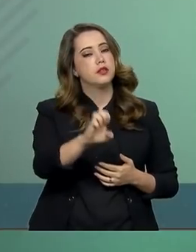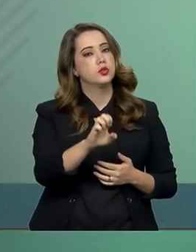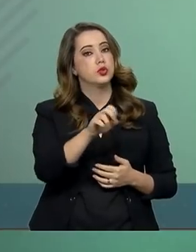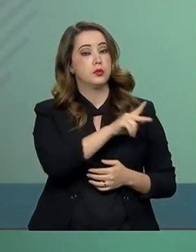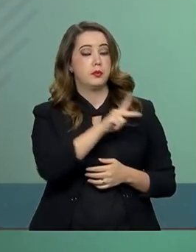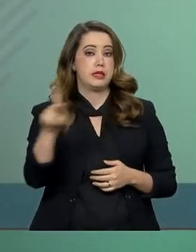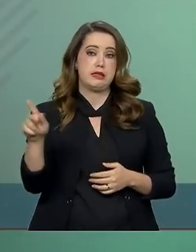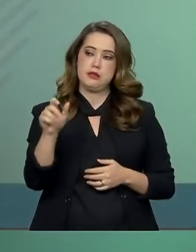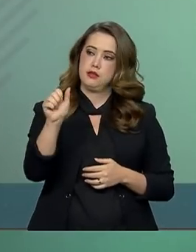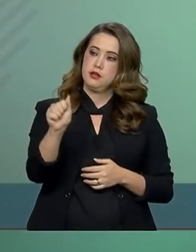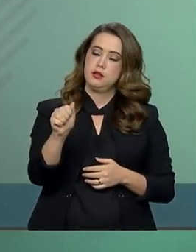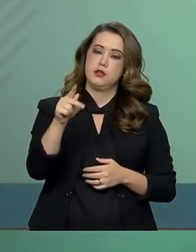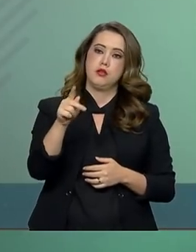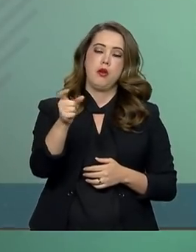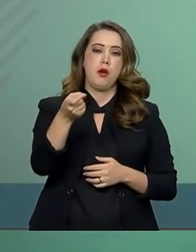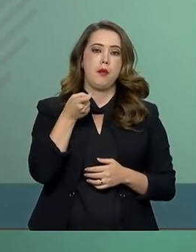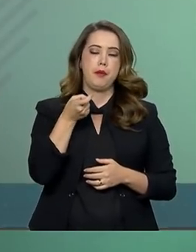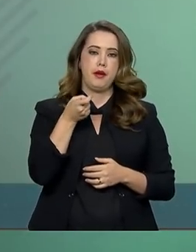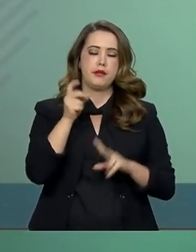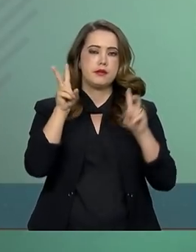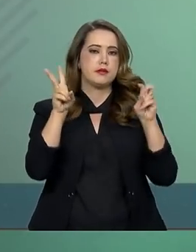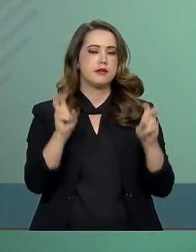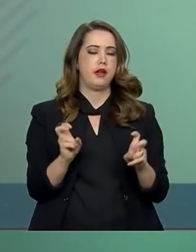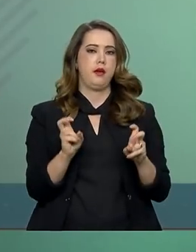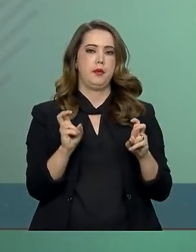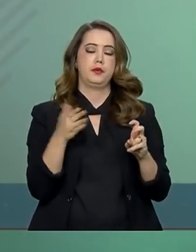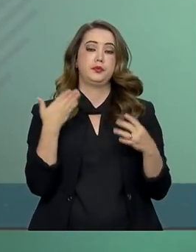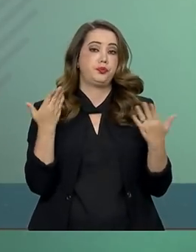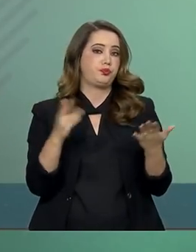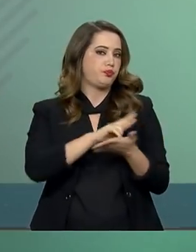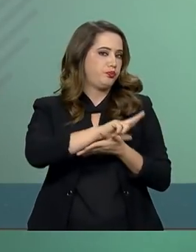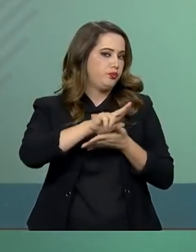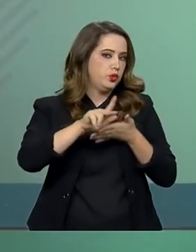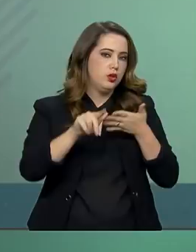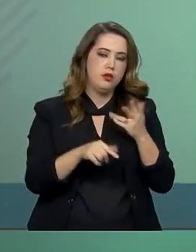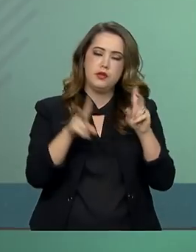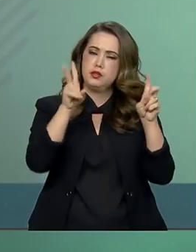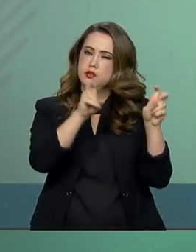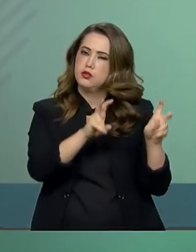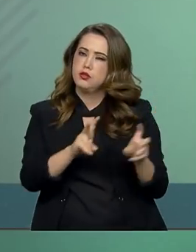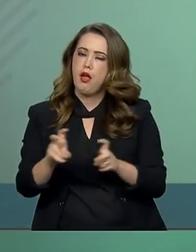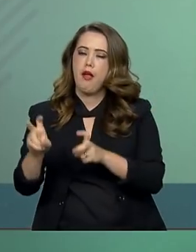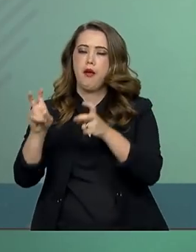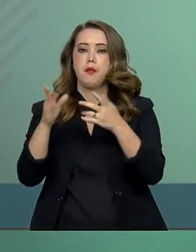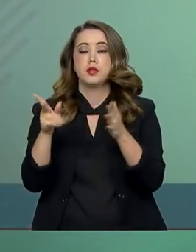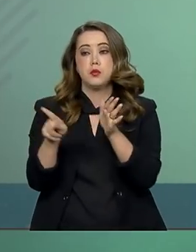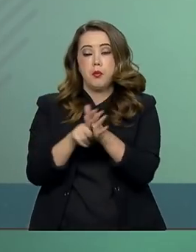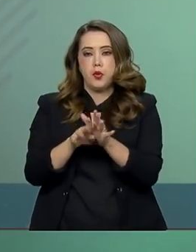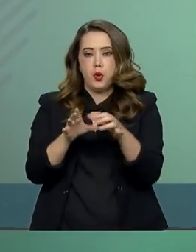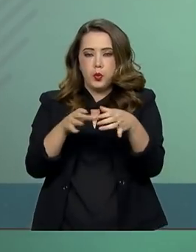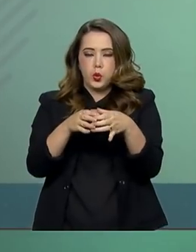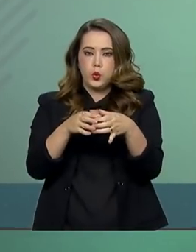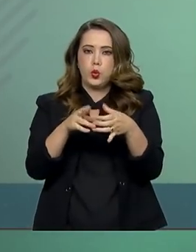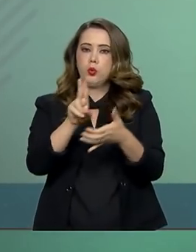e foram tratados assuntos diversos na área daquela agência.